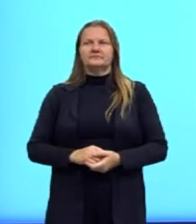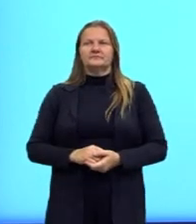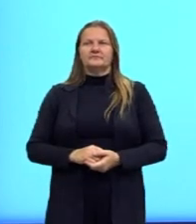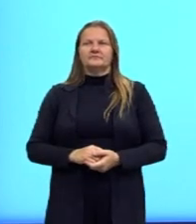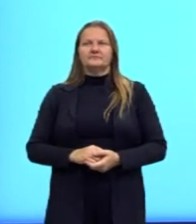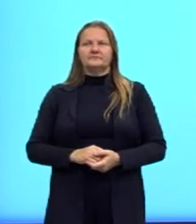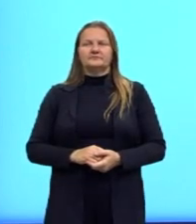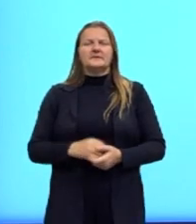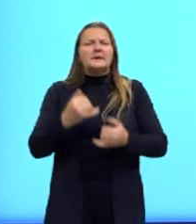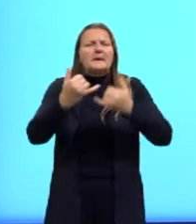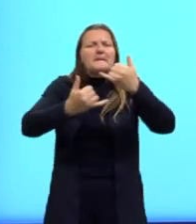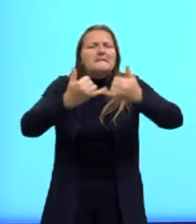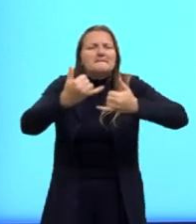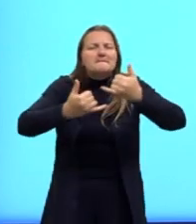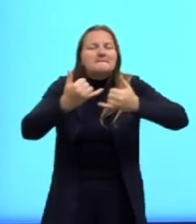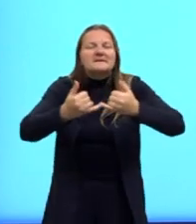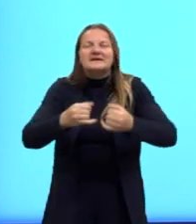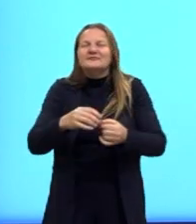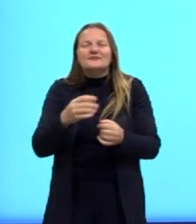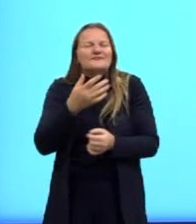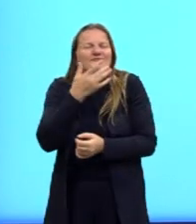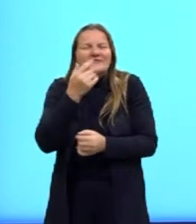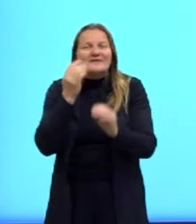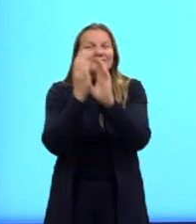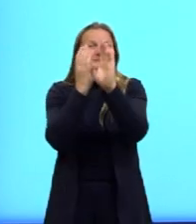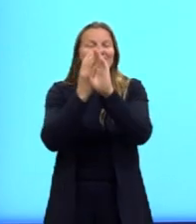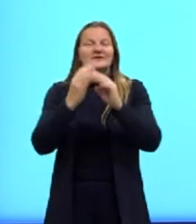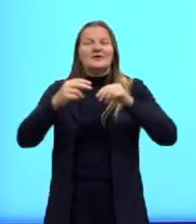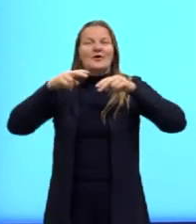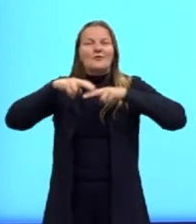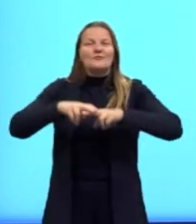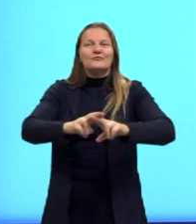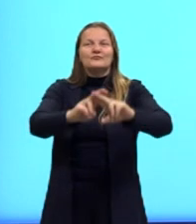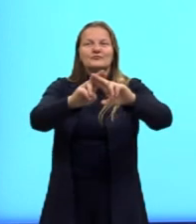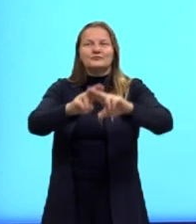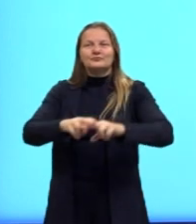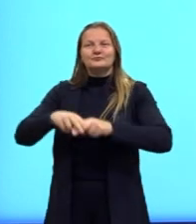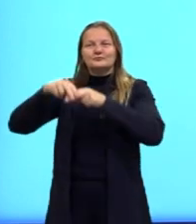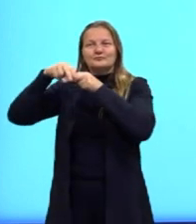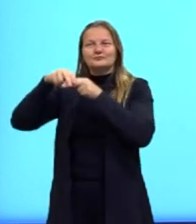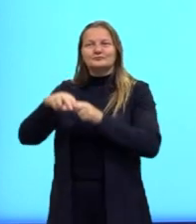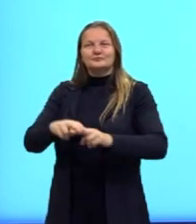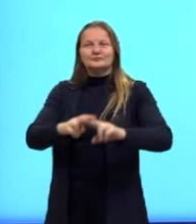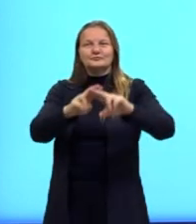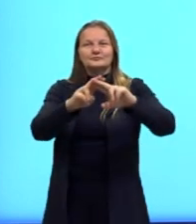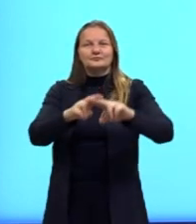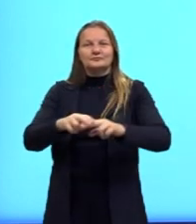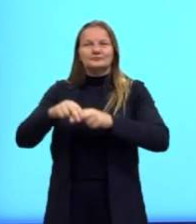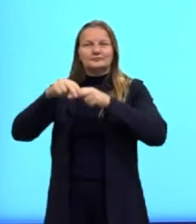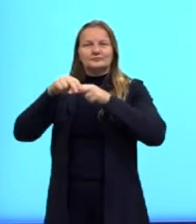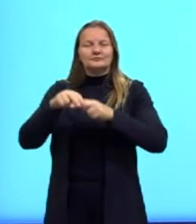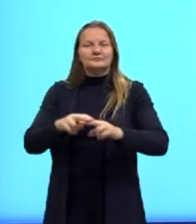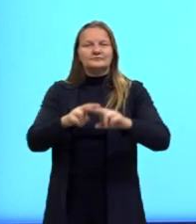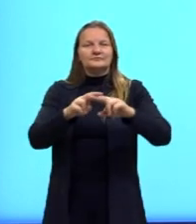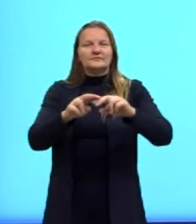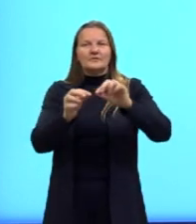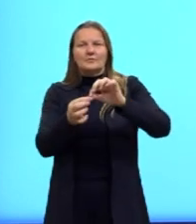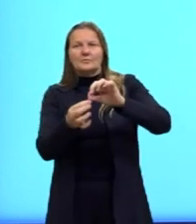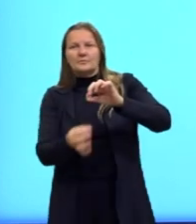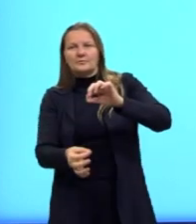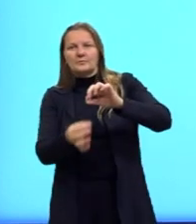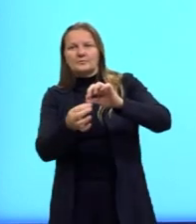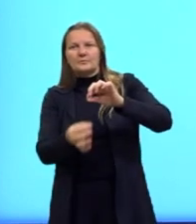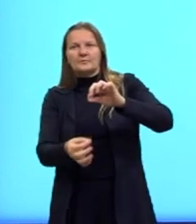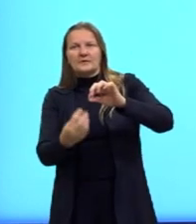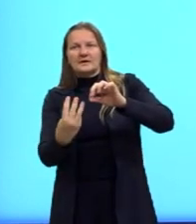muito comum em parques de diversões é o balanço. O assento de um balanço fica a uma altura ali de